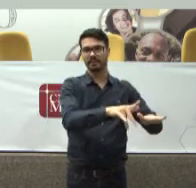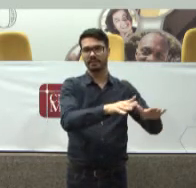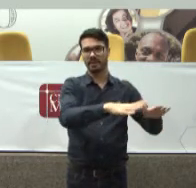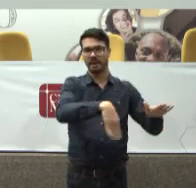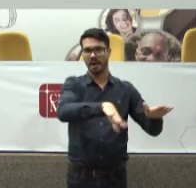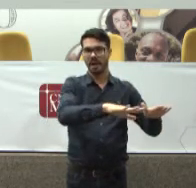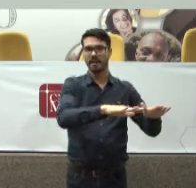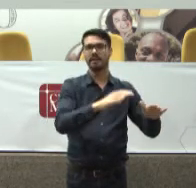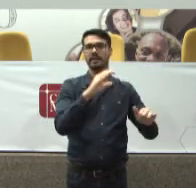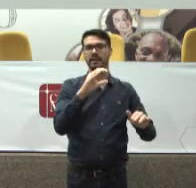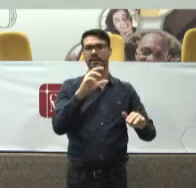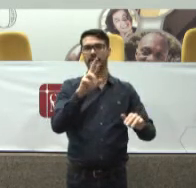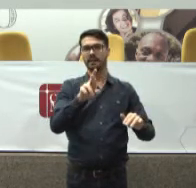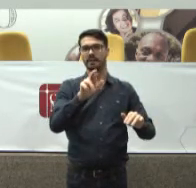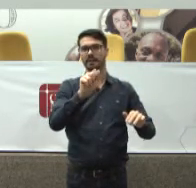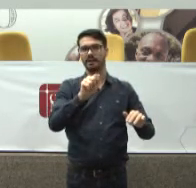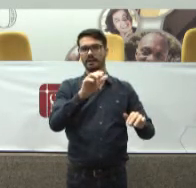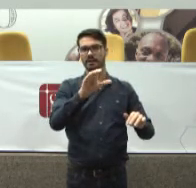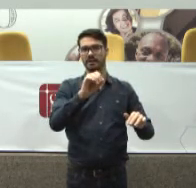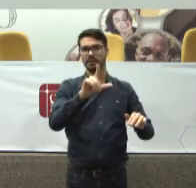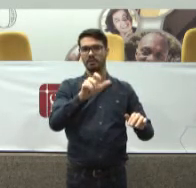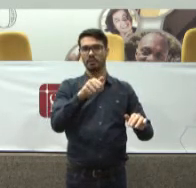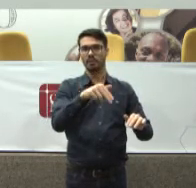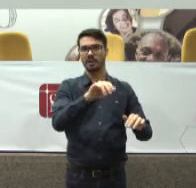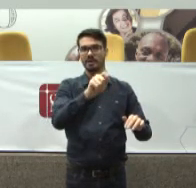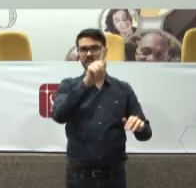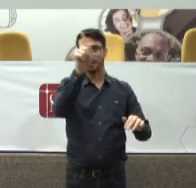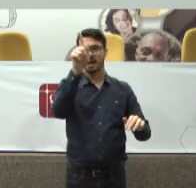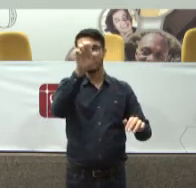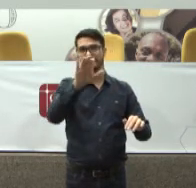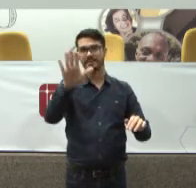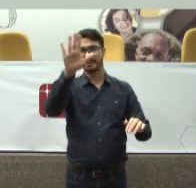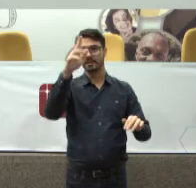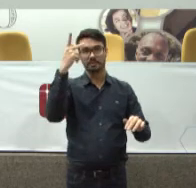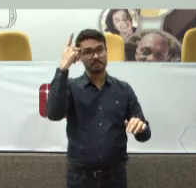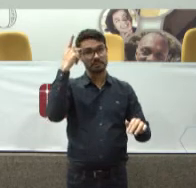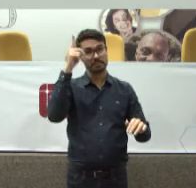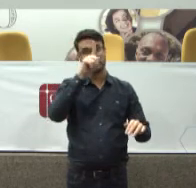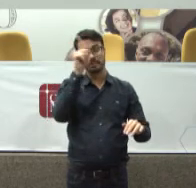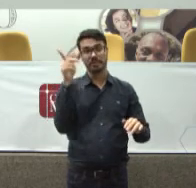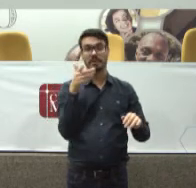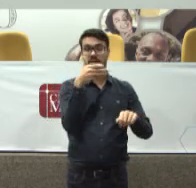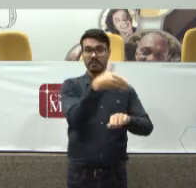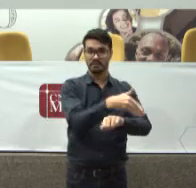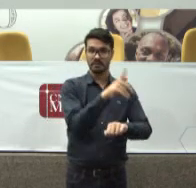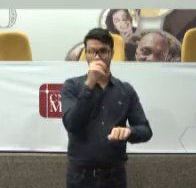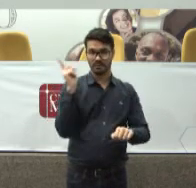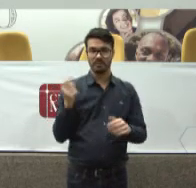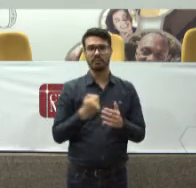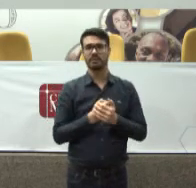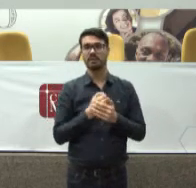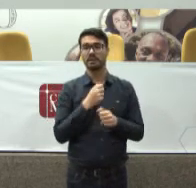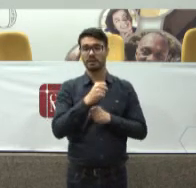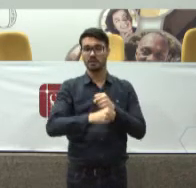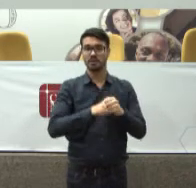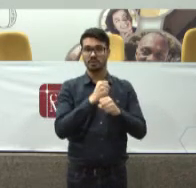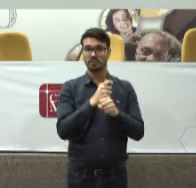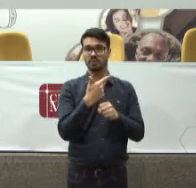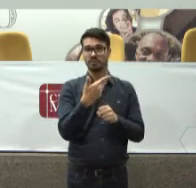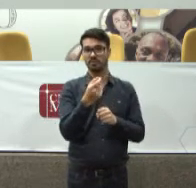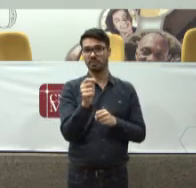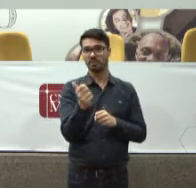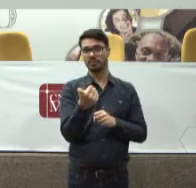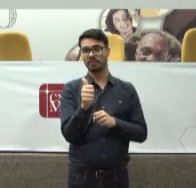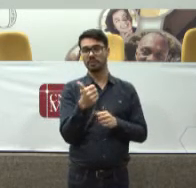Cracolândia é do central Da área central de São Paulo E eu entrei na promotoria em 2009 Desde 2011 Eu e outros